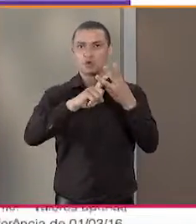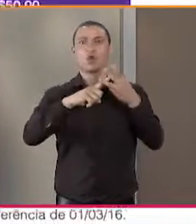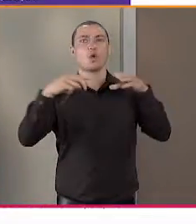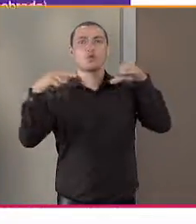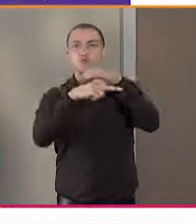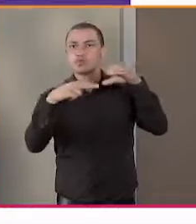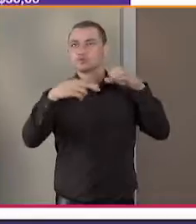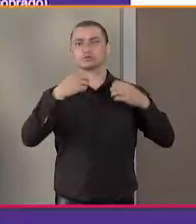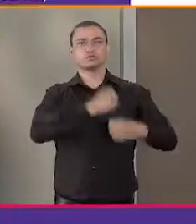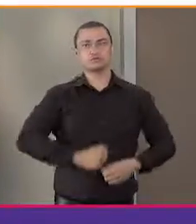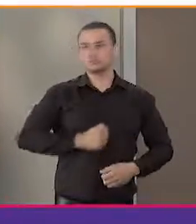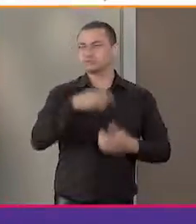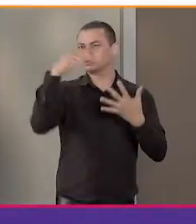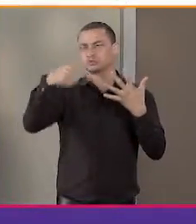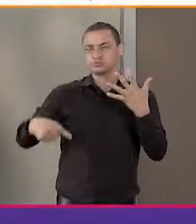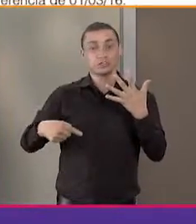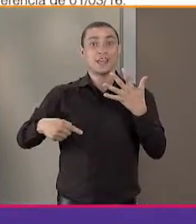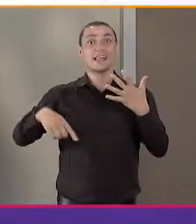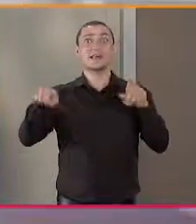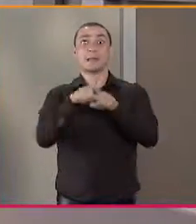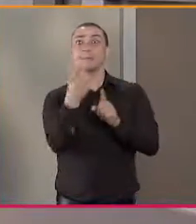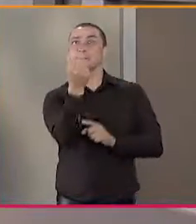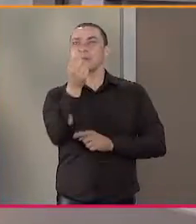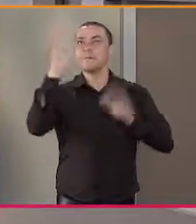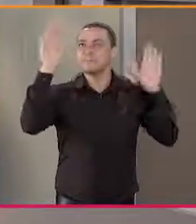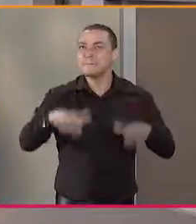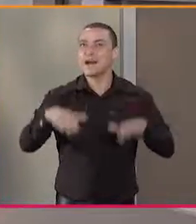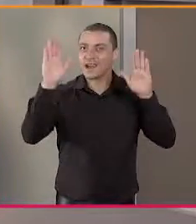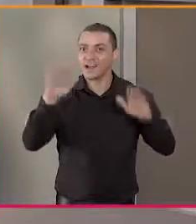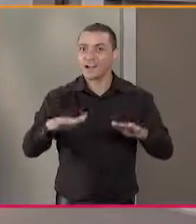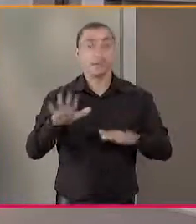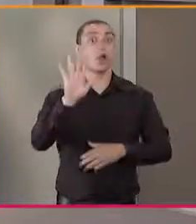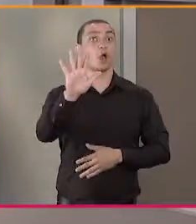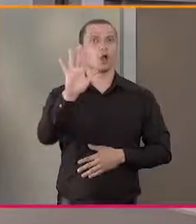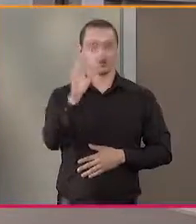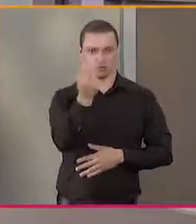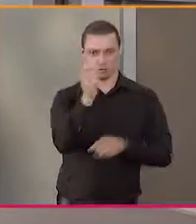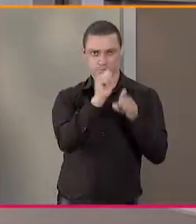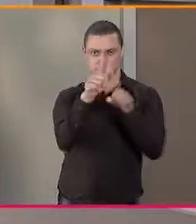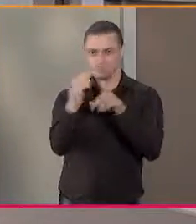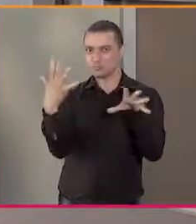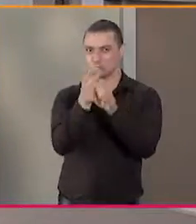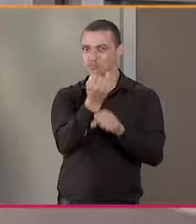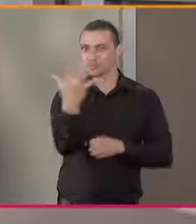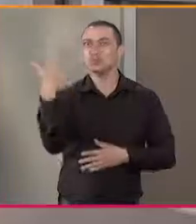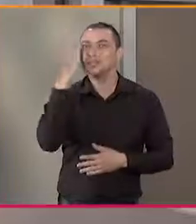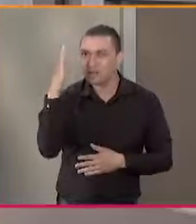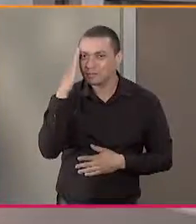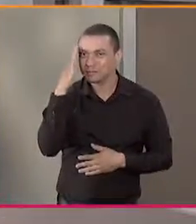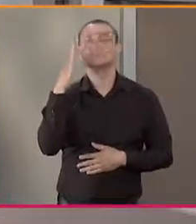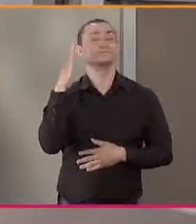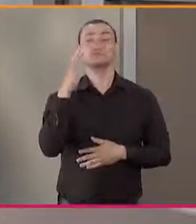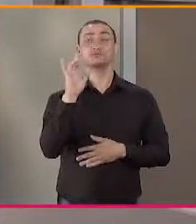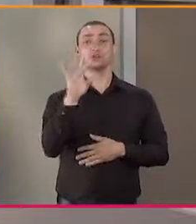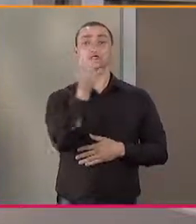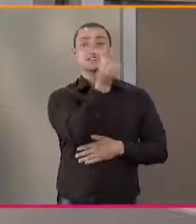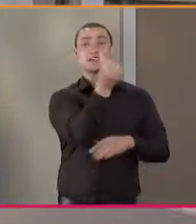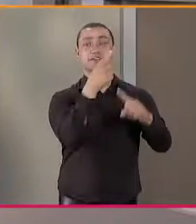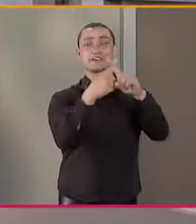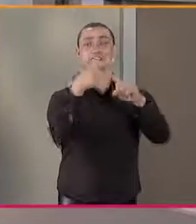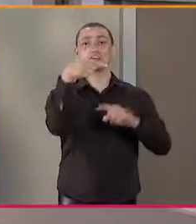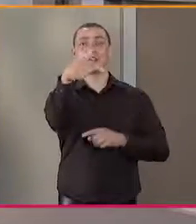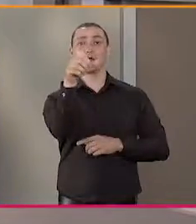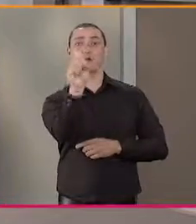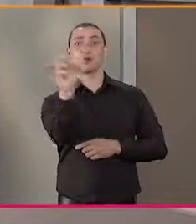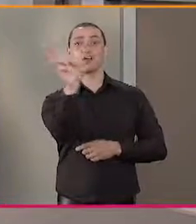ultrassom, muitos outros e tudo isso com preços baixíssimos. Agora sabe quanto custa para você ter o BemMaisCard? Apenas